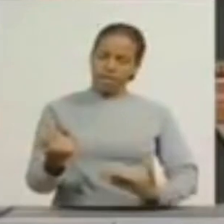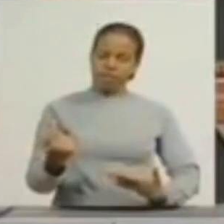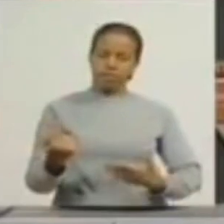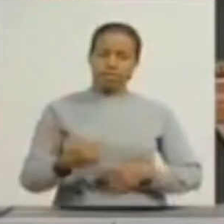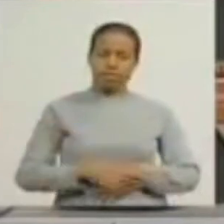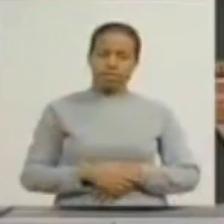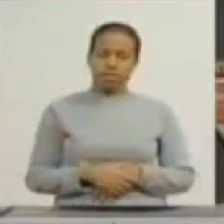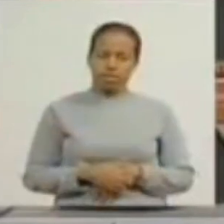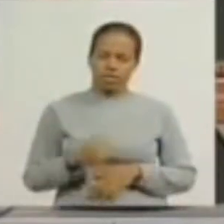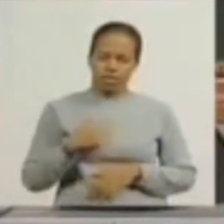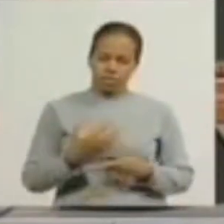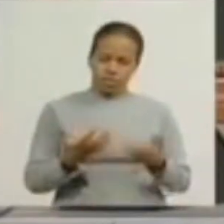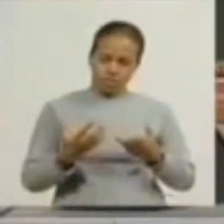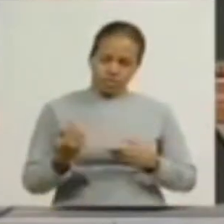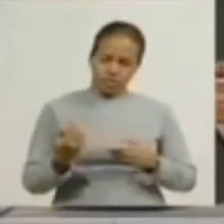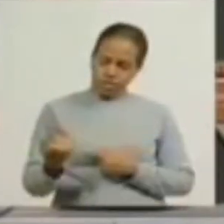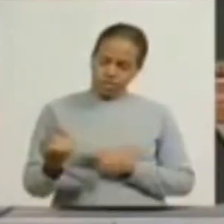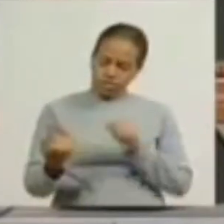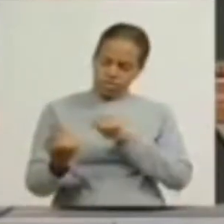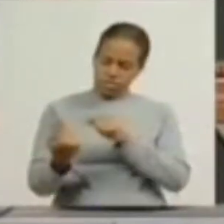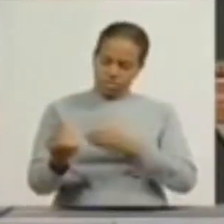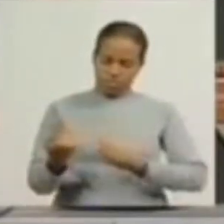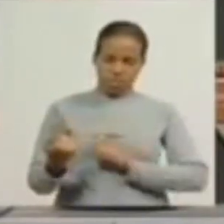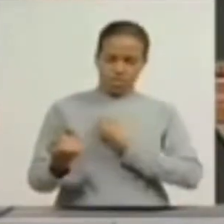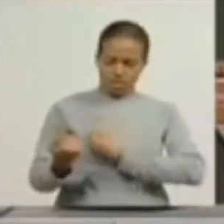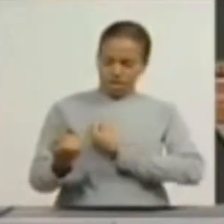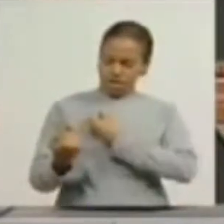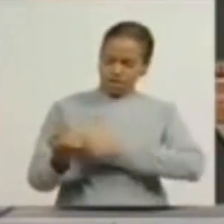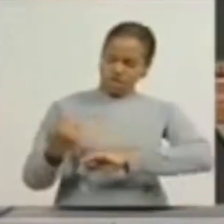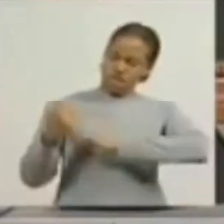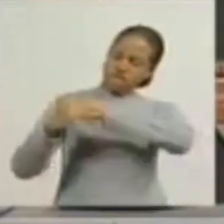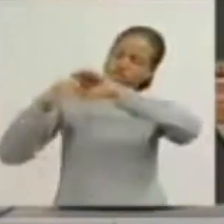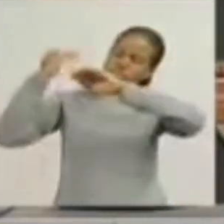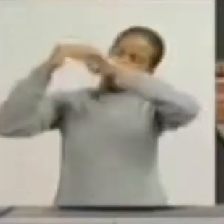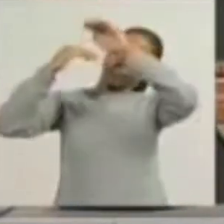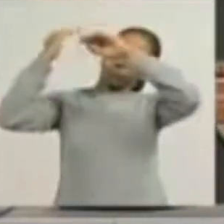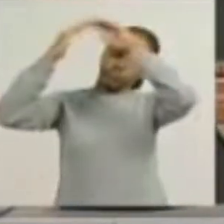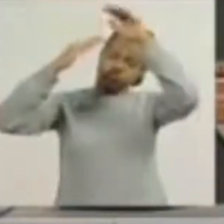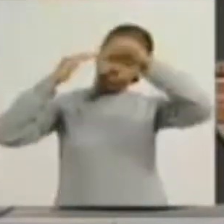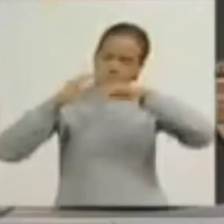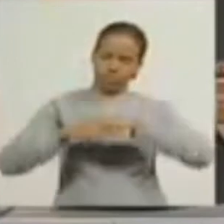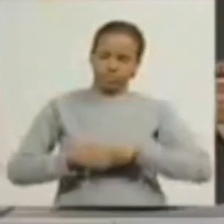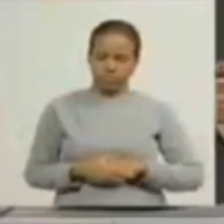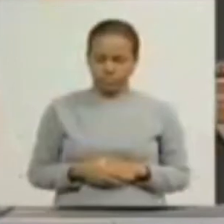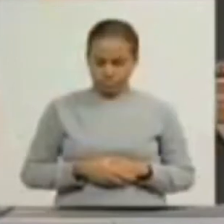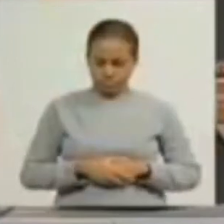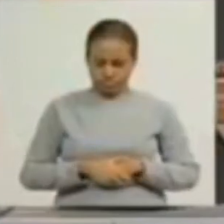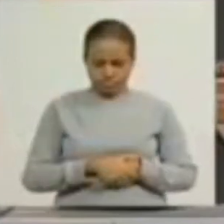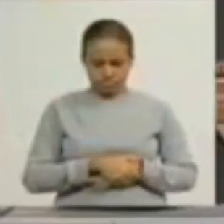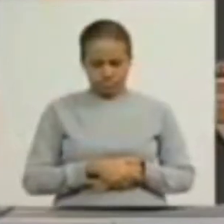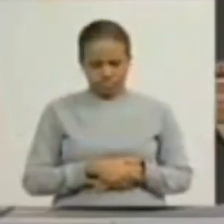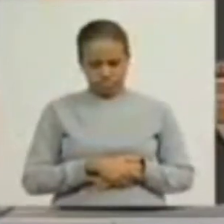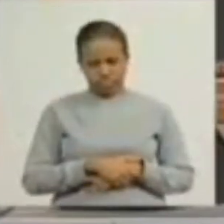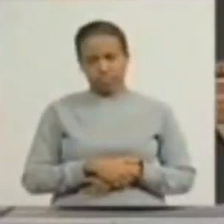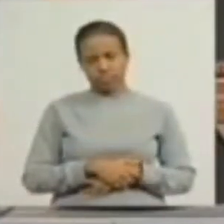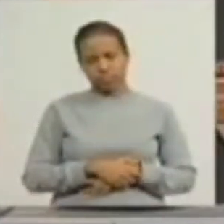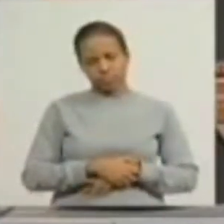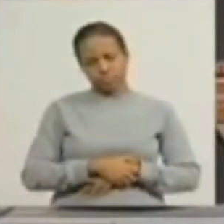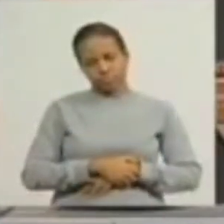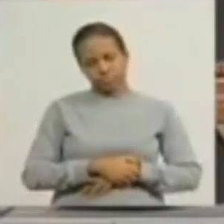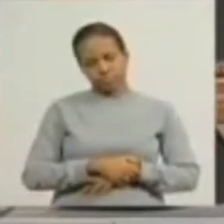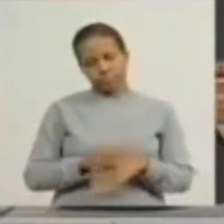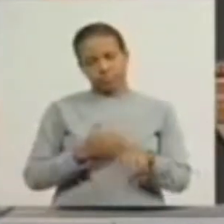eu quero que a vida dele seja próspera se ele quer crescer que ele cresça eu quero o Senhor